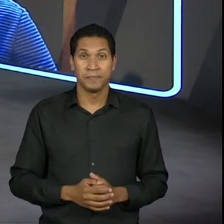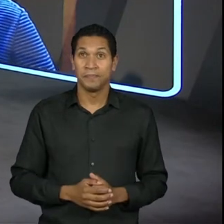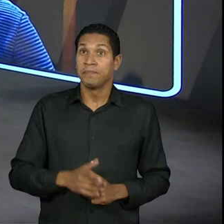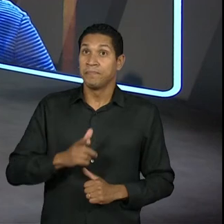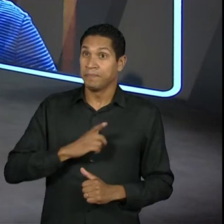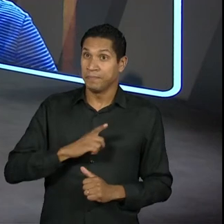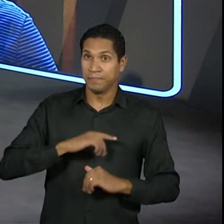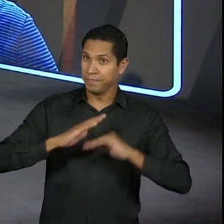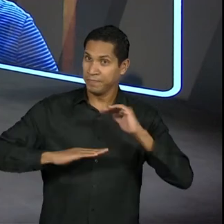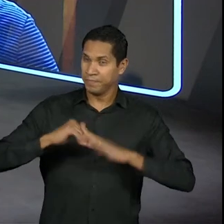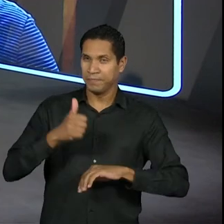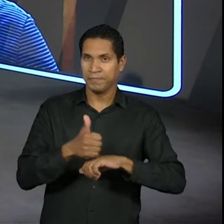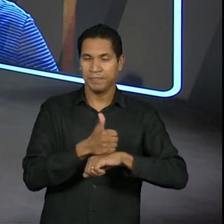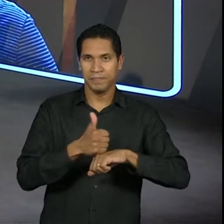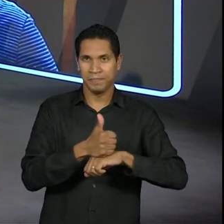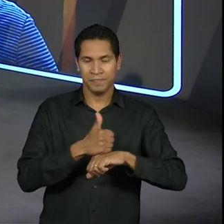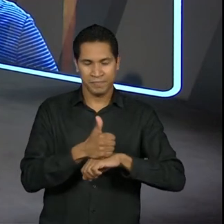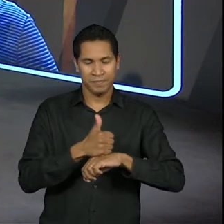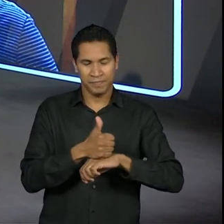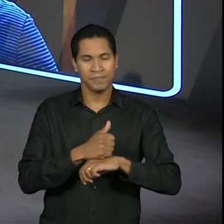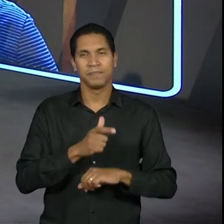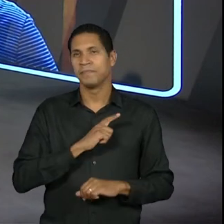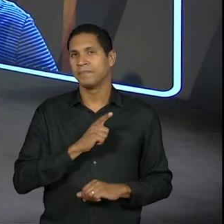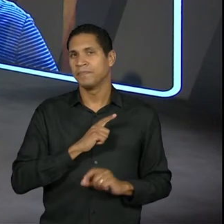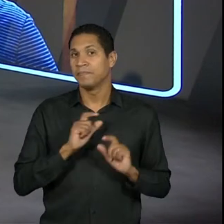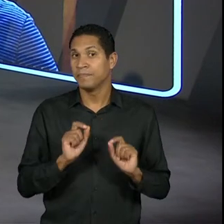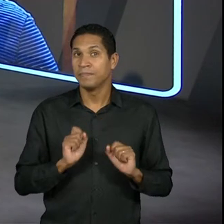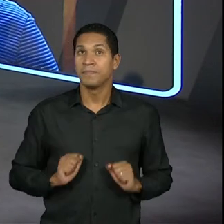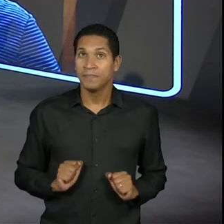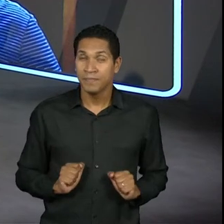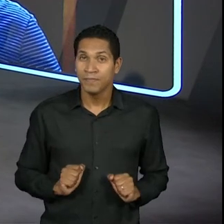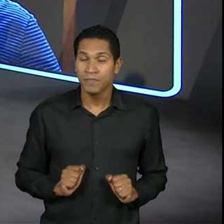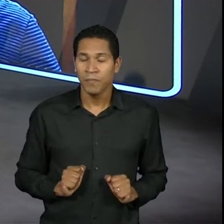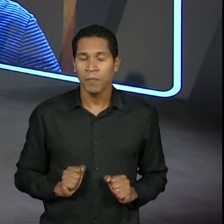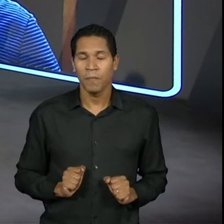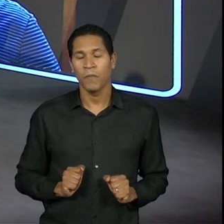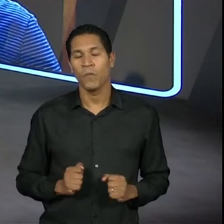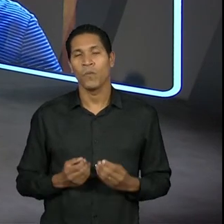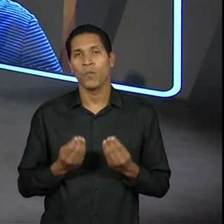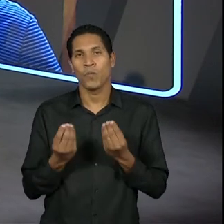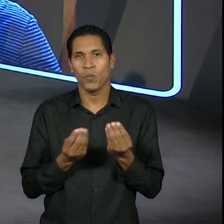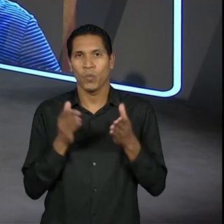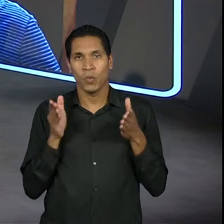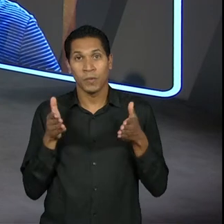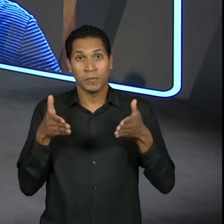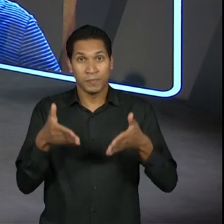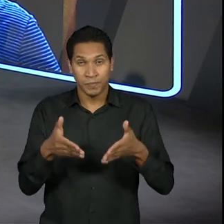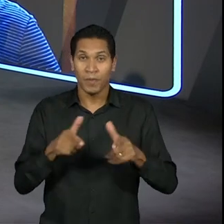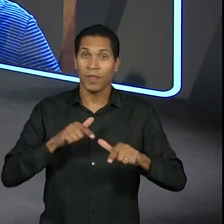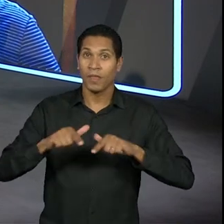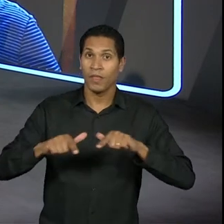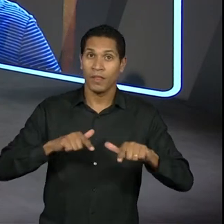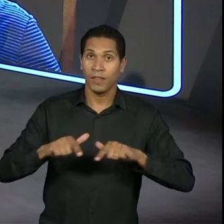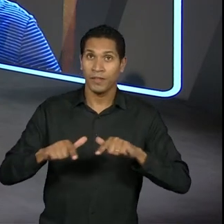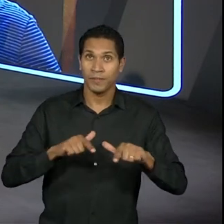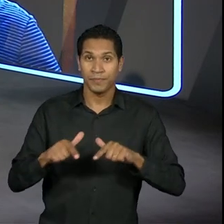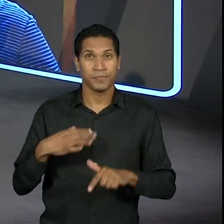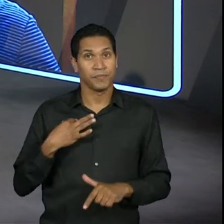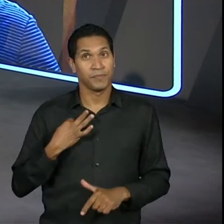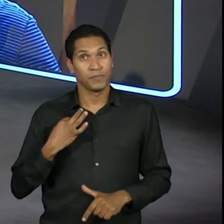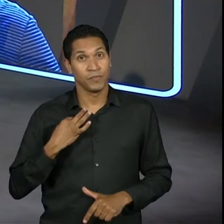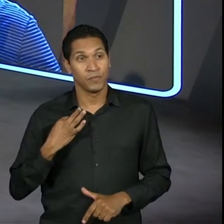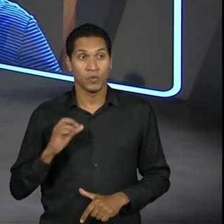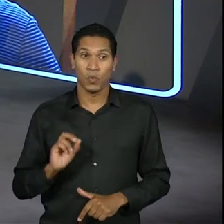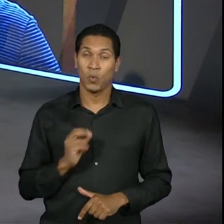atividades práticas profissionais são atividades relacionadas com o trabalho voluntários ou